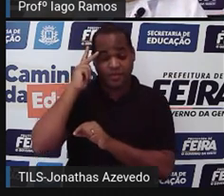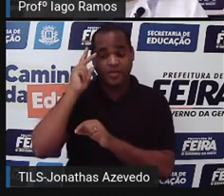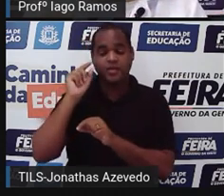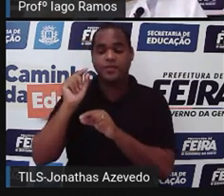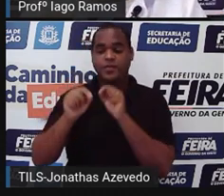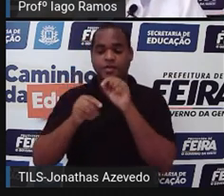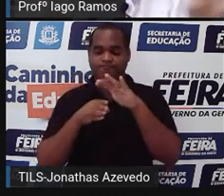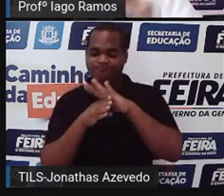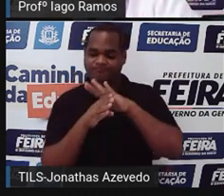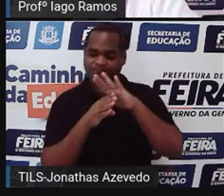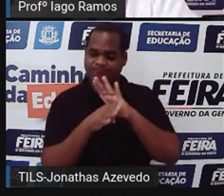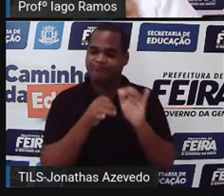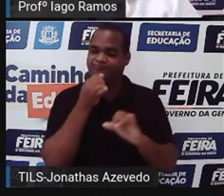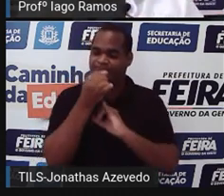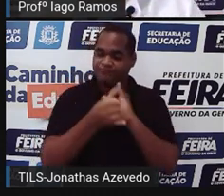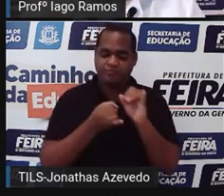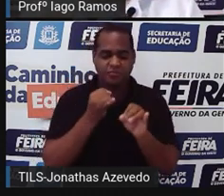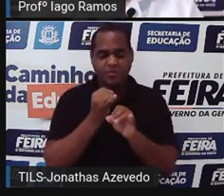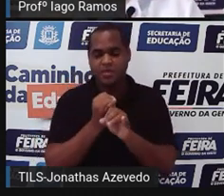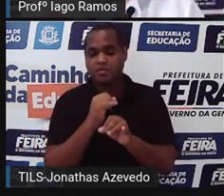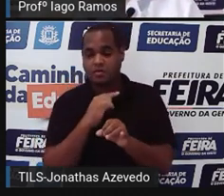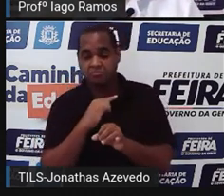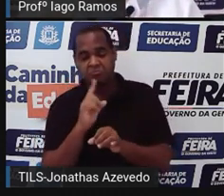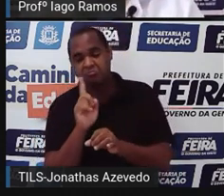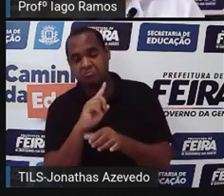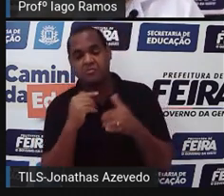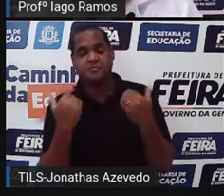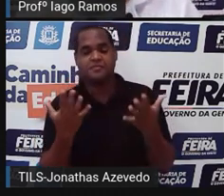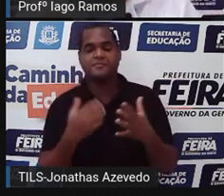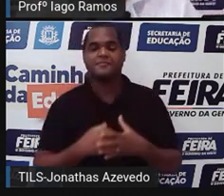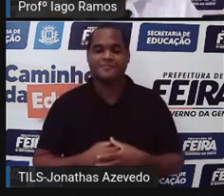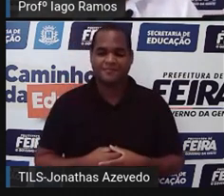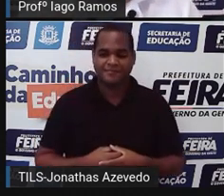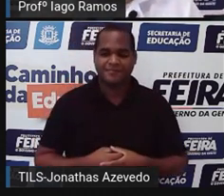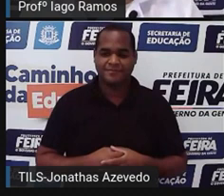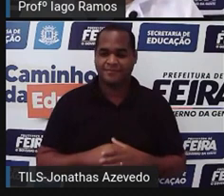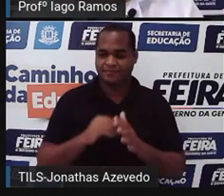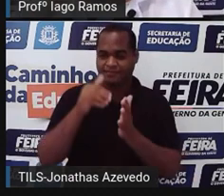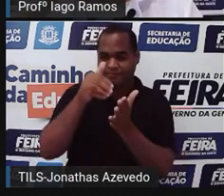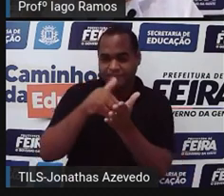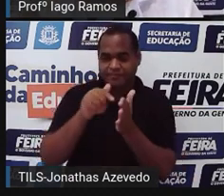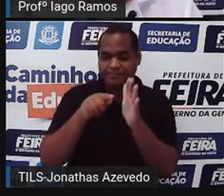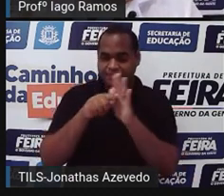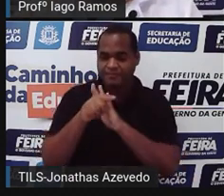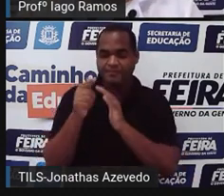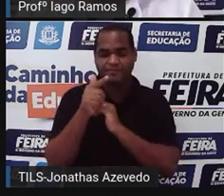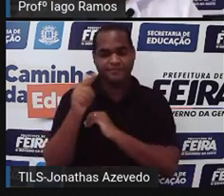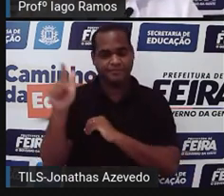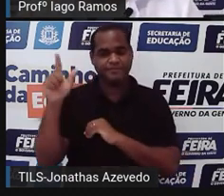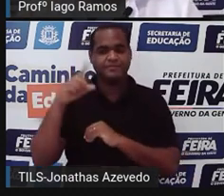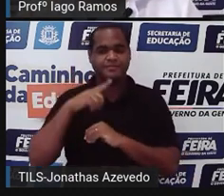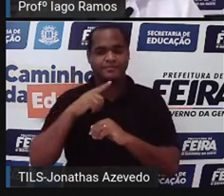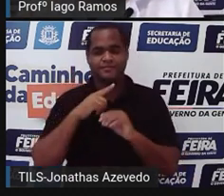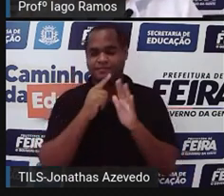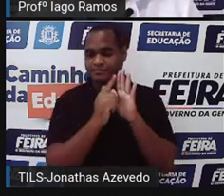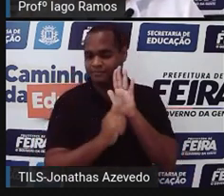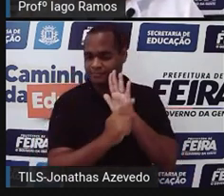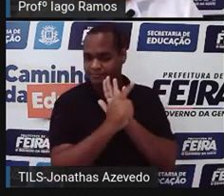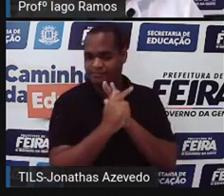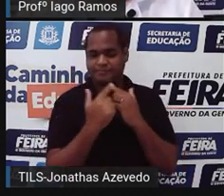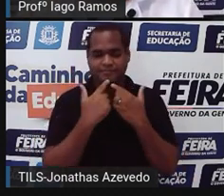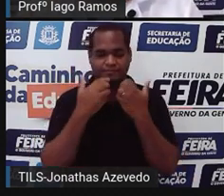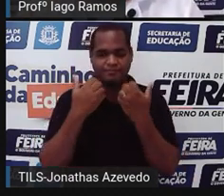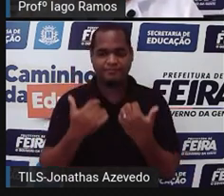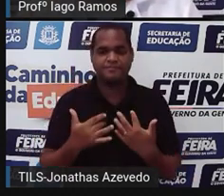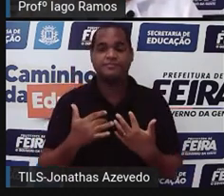acessaram a internet ou não. Tá bom? Então, vamos para a última pergunta desse gráfico, que diz o seguinte.